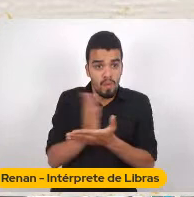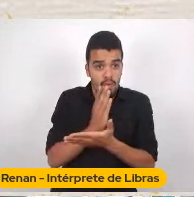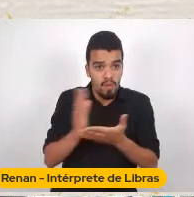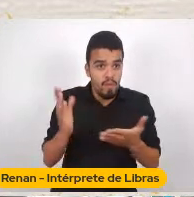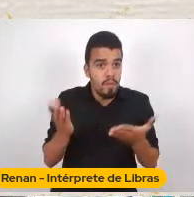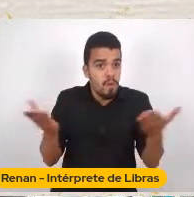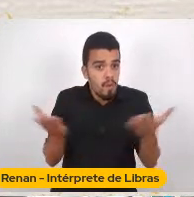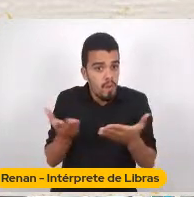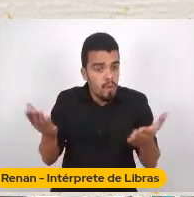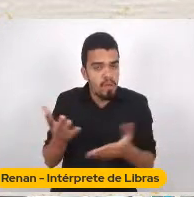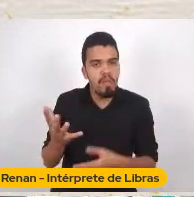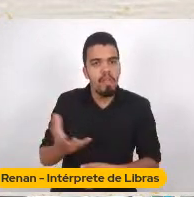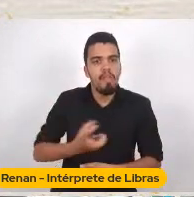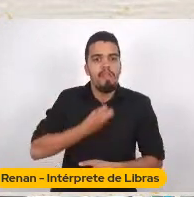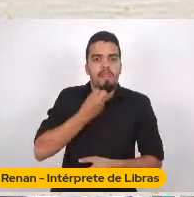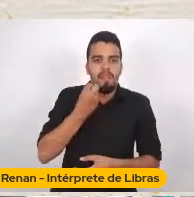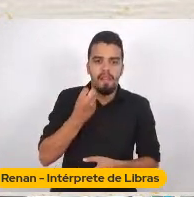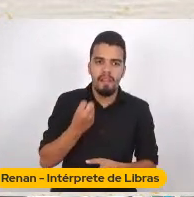Determinadas